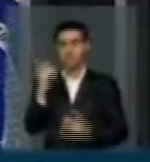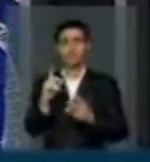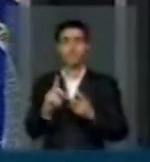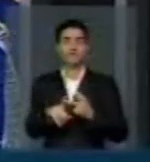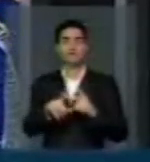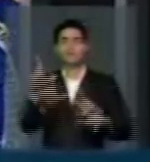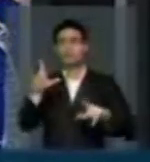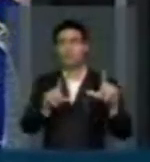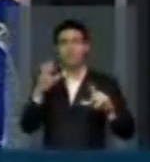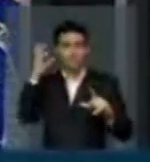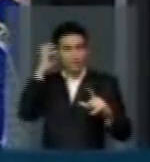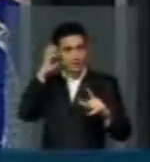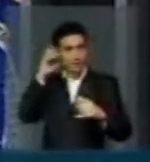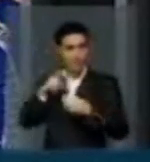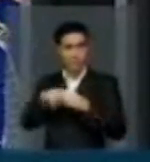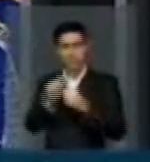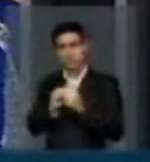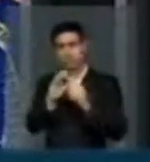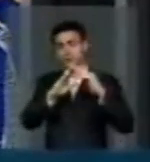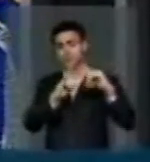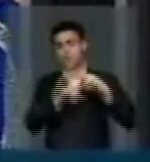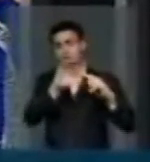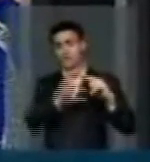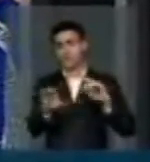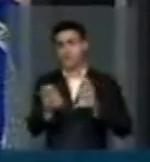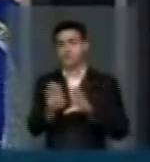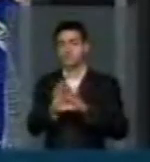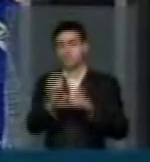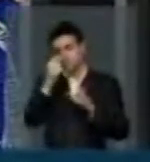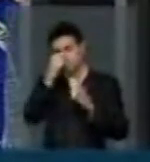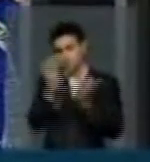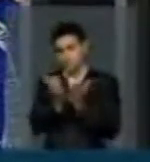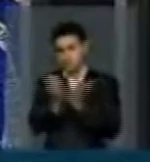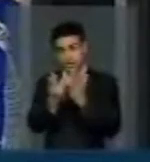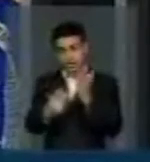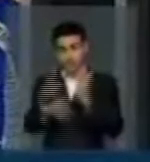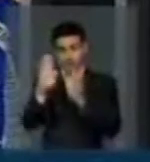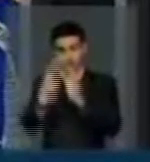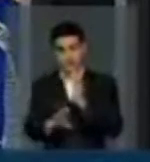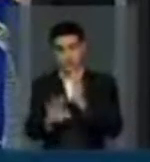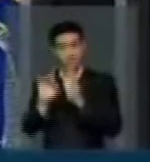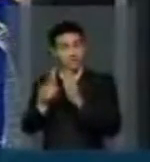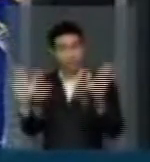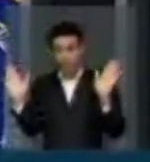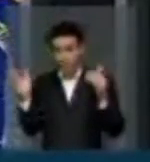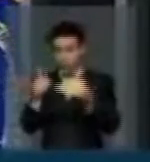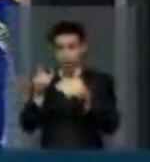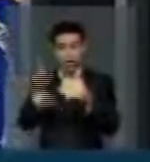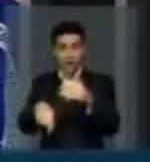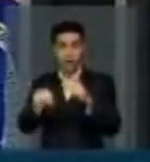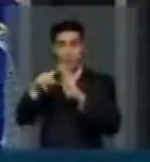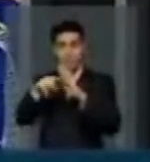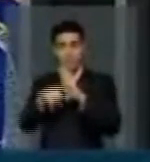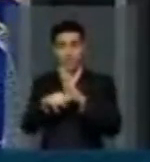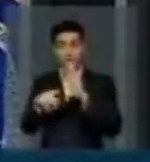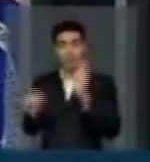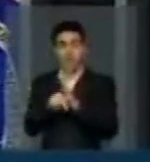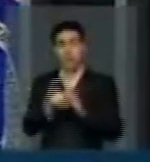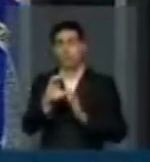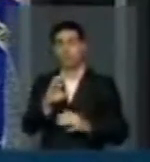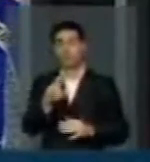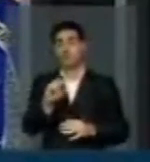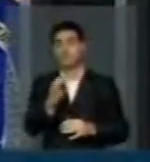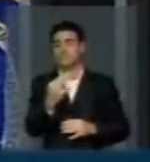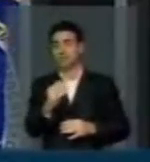rádio ligadas às igrejas católicas e evangélicas nesse país, exclusivamente para divulgação de programas de cunho cristão,